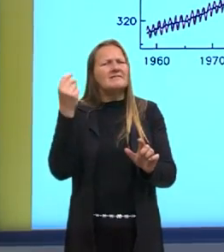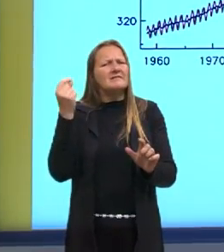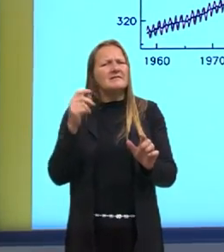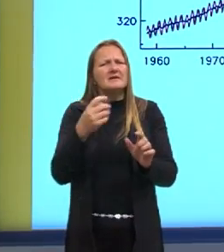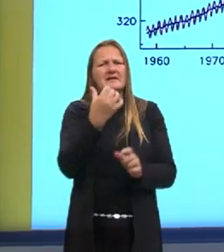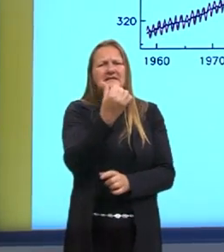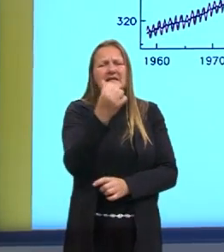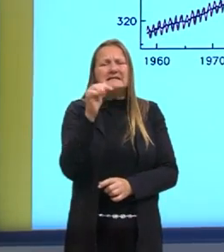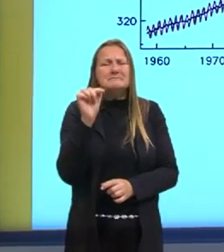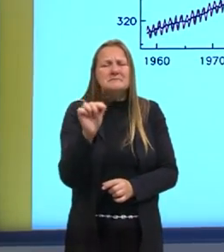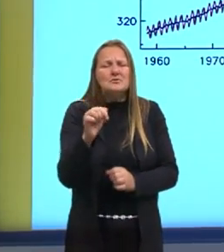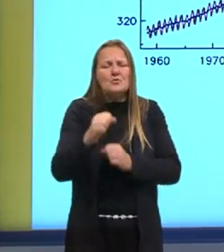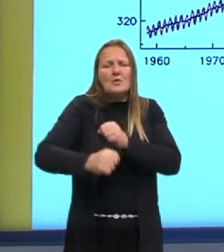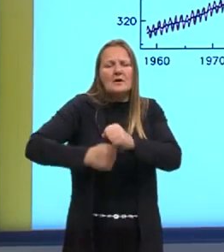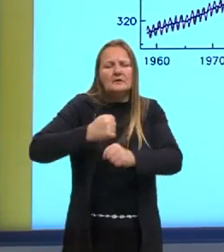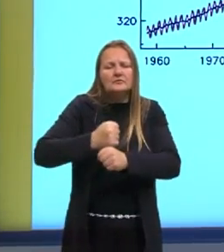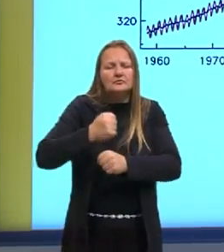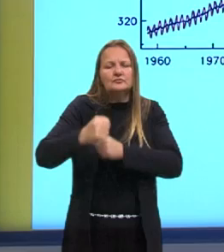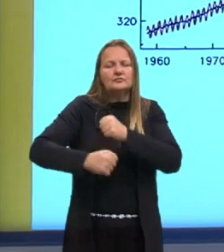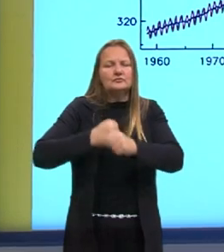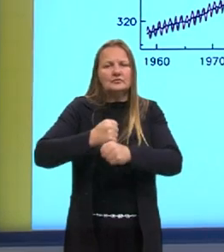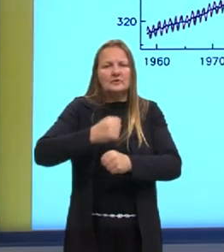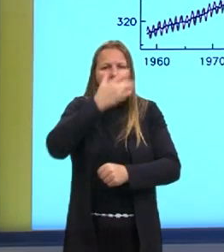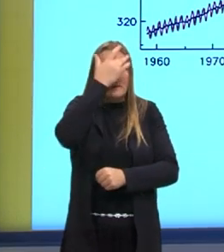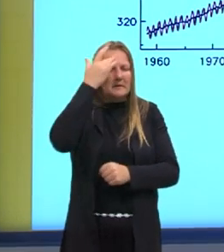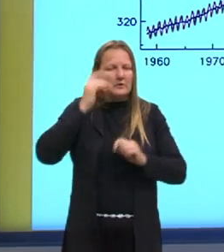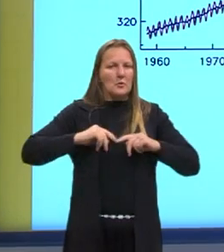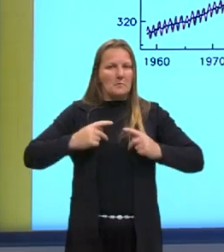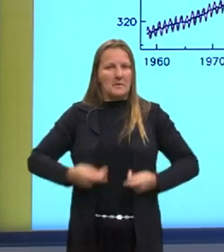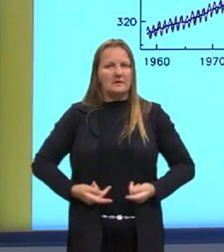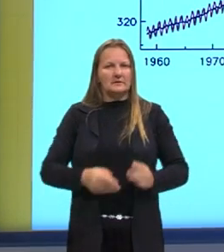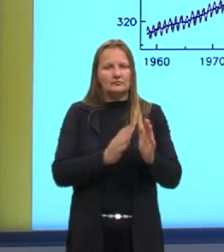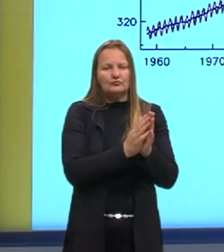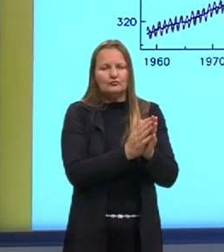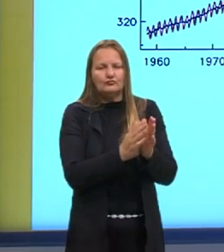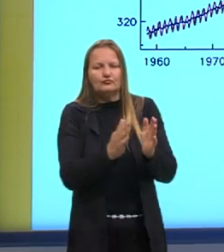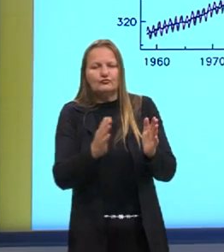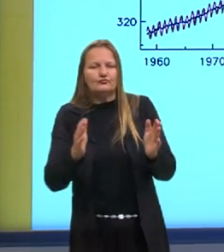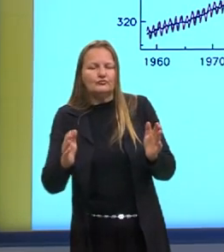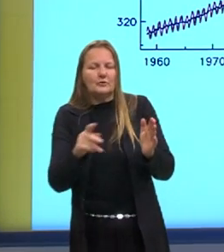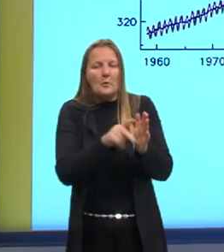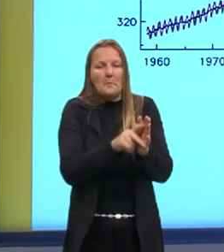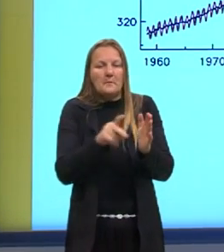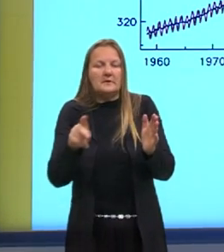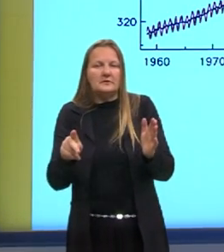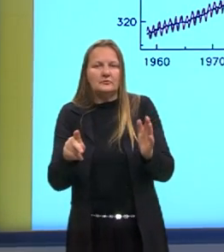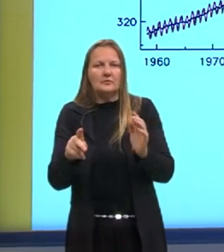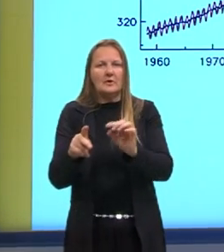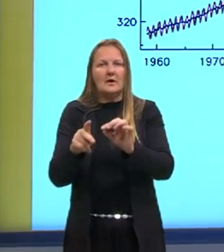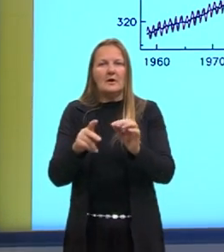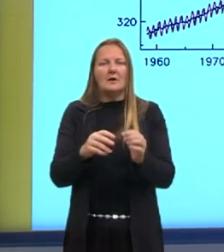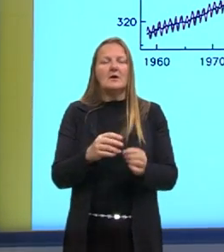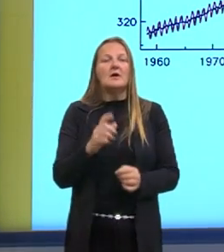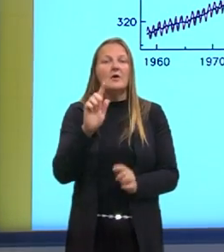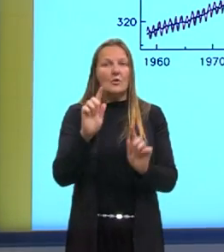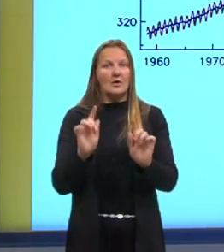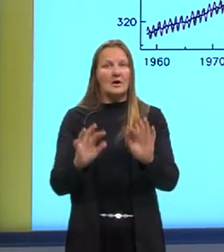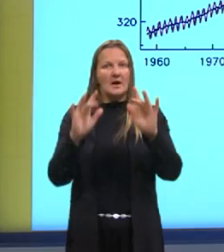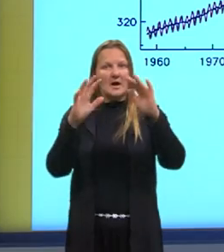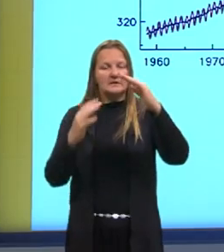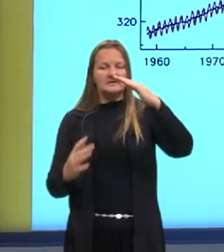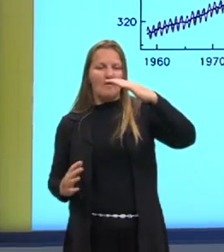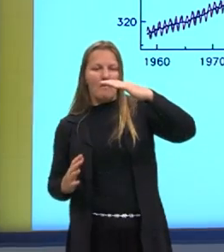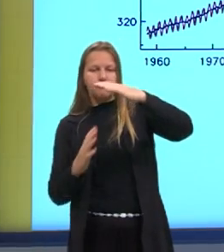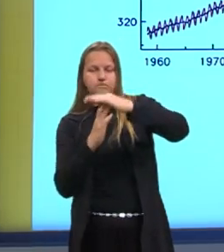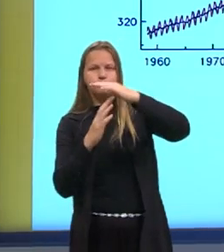6 mil anos de civilização humana que a precederam. O dióxido de carbono é um gás de efeito estufa que